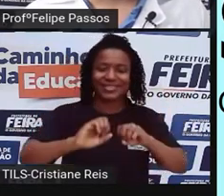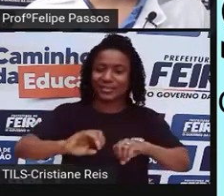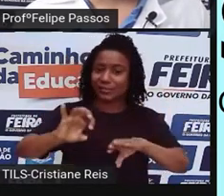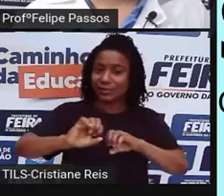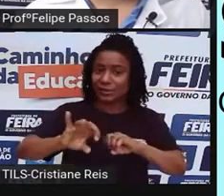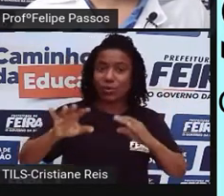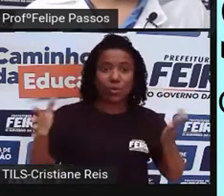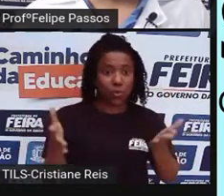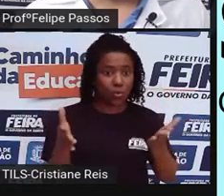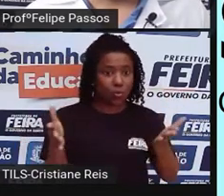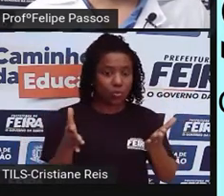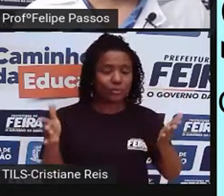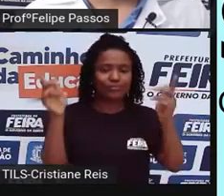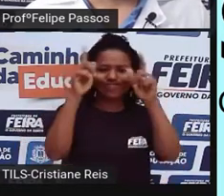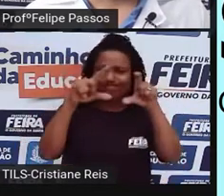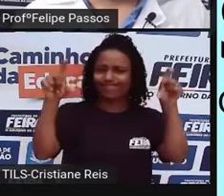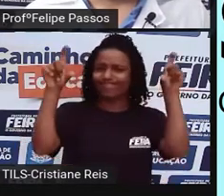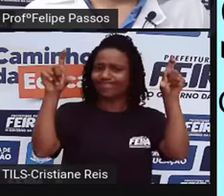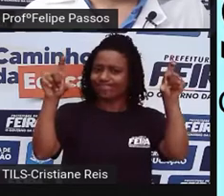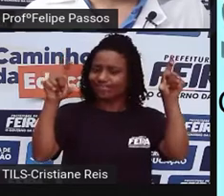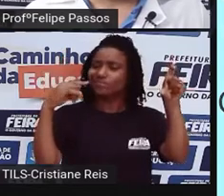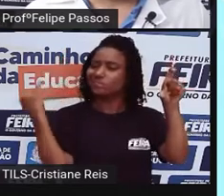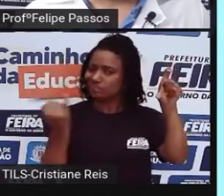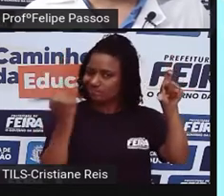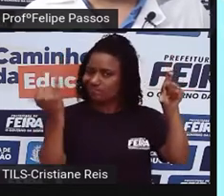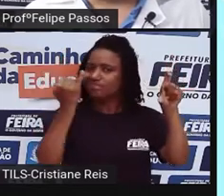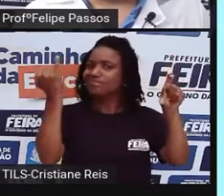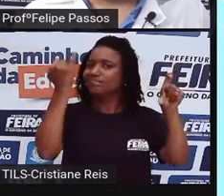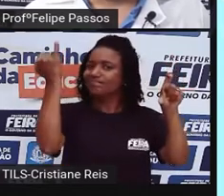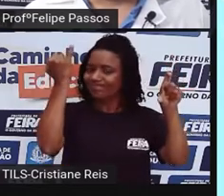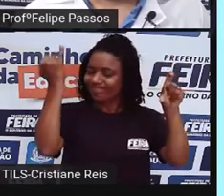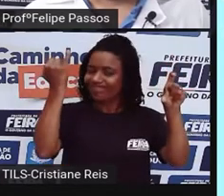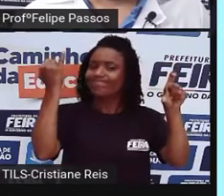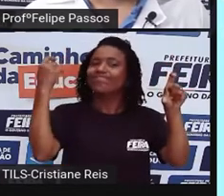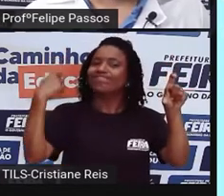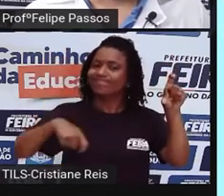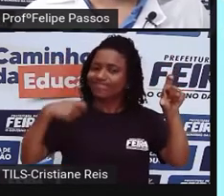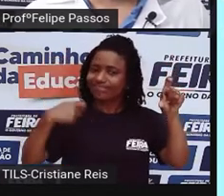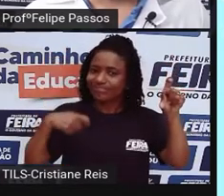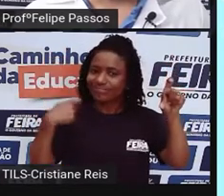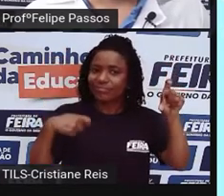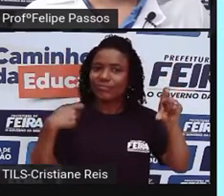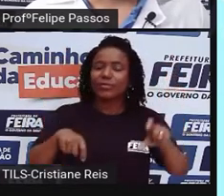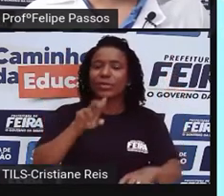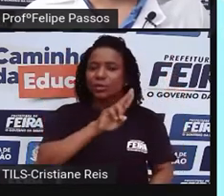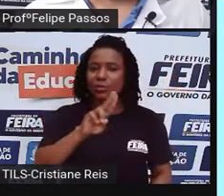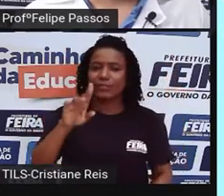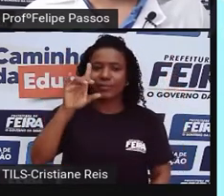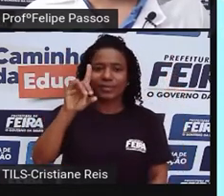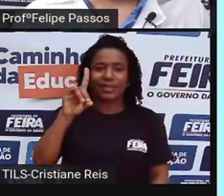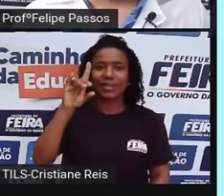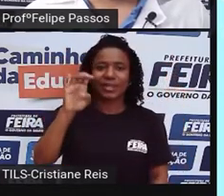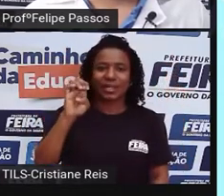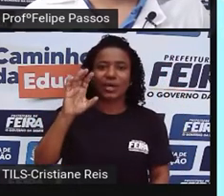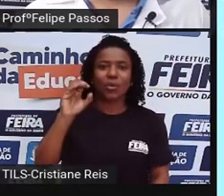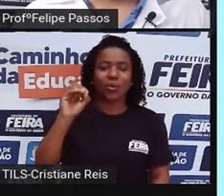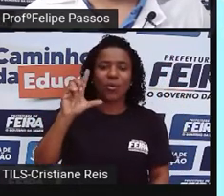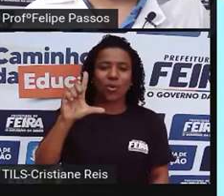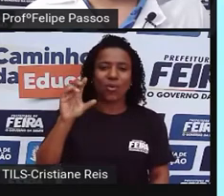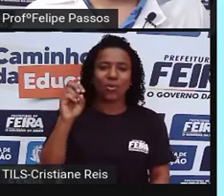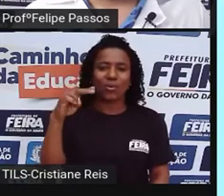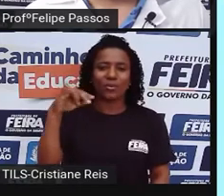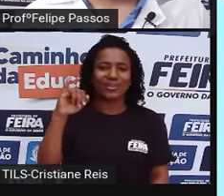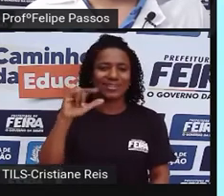interessante, necessário, urgente de ser discutido, que é a decolonialidade. Olha essa